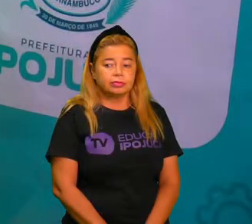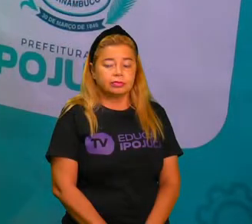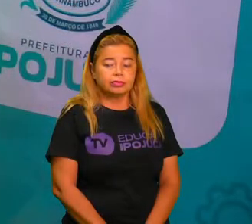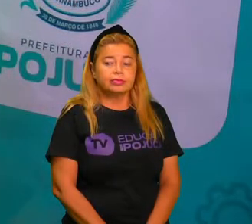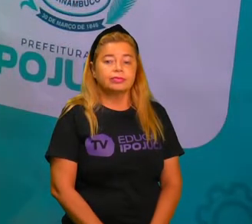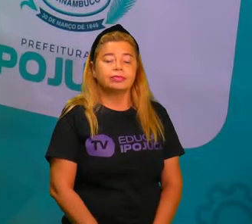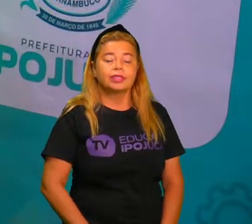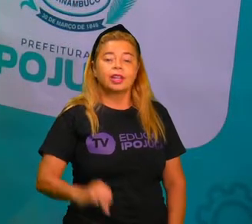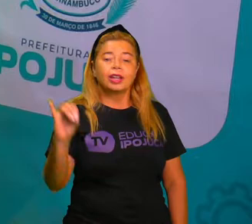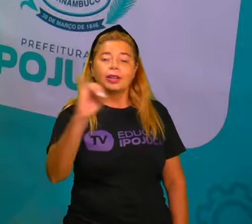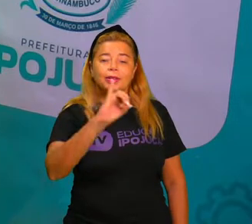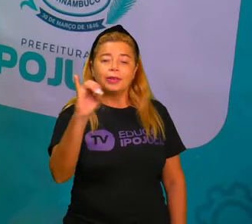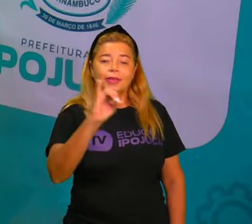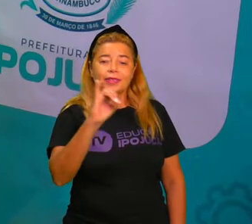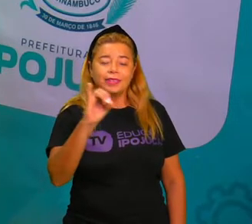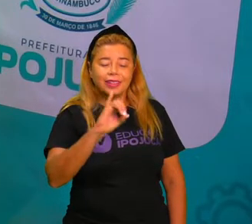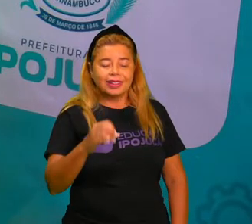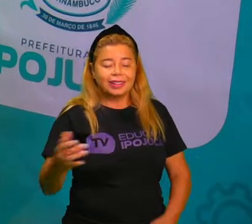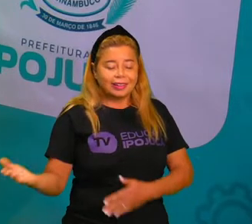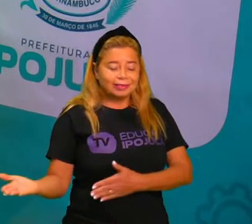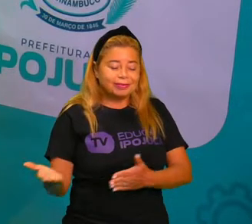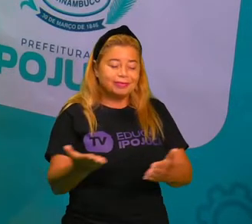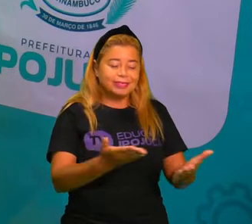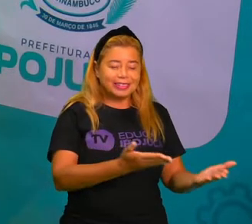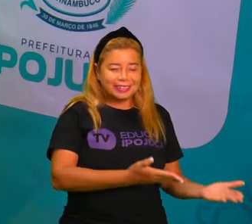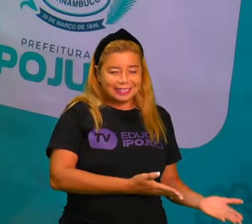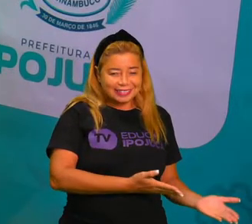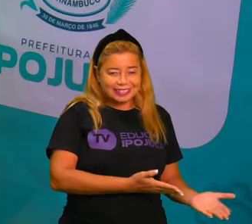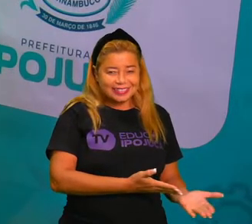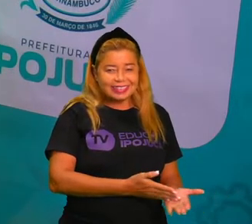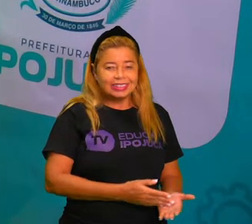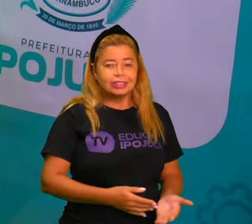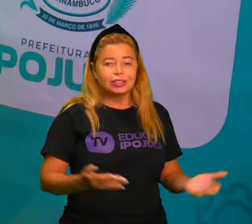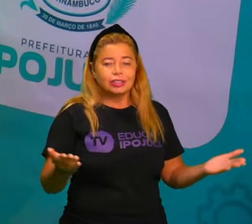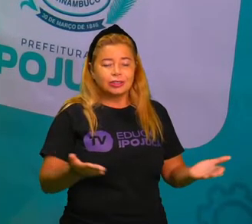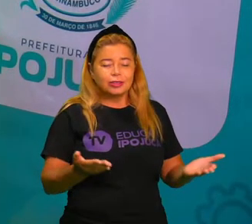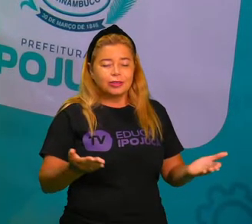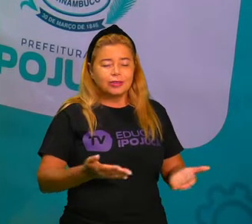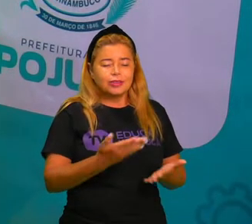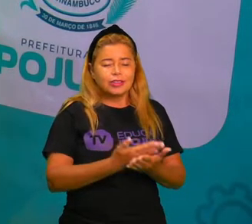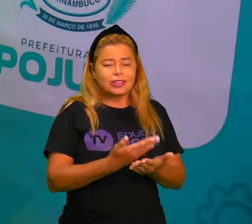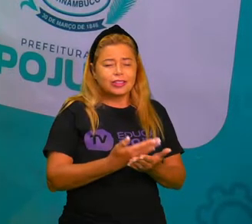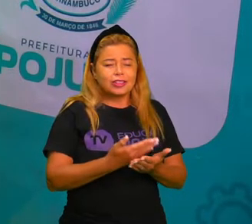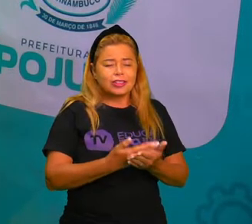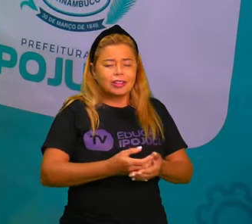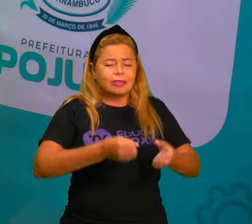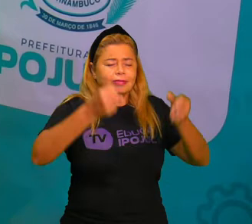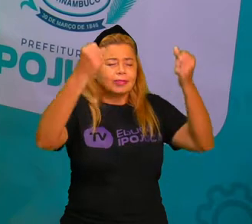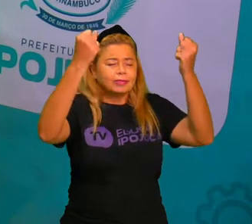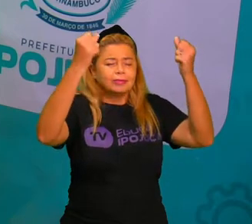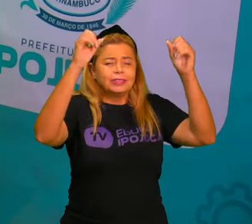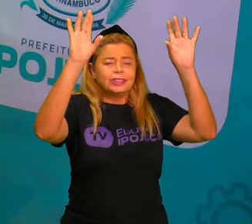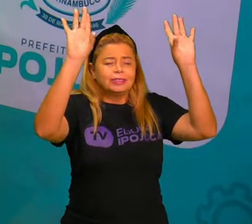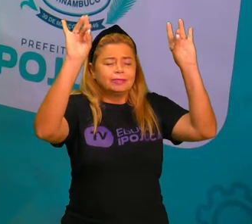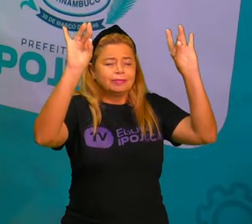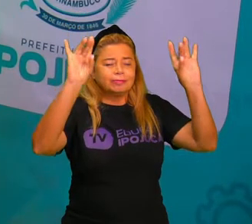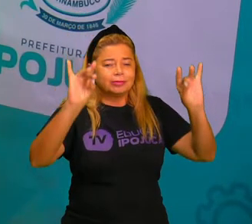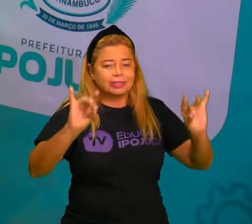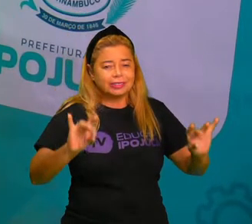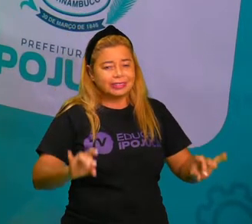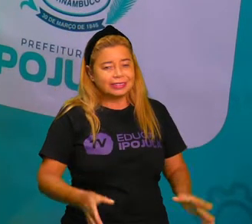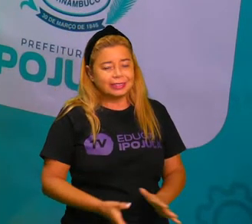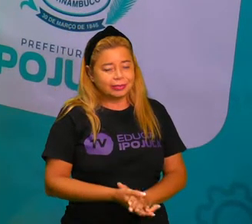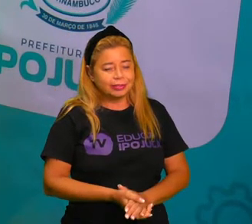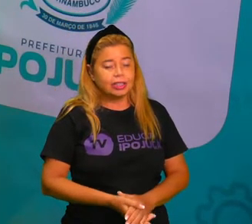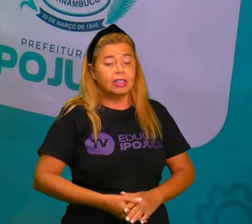Olá, sejam bem-vindos a mais uma incrível oportunidade de aprendizagem. Eu sou a professora Sandra Lopes e estarei com vocês